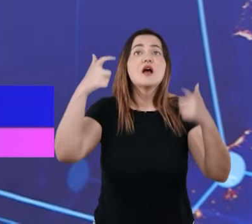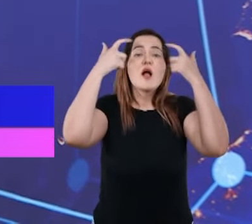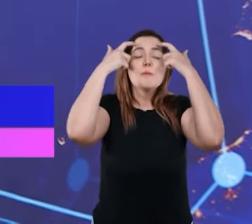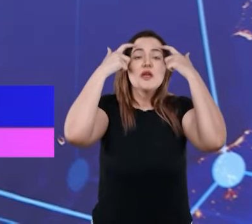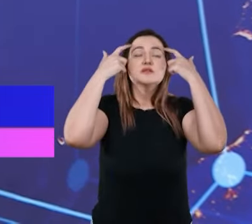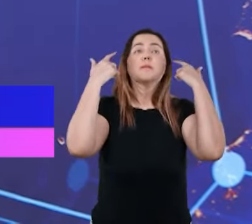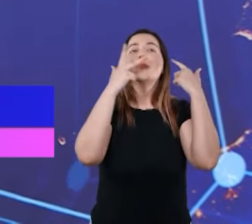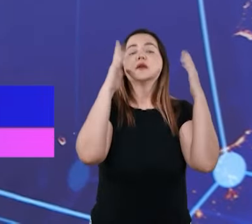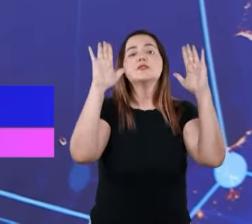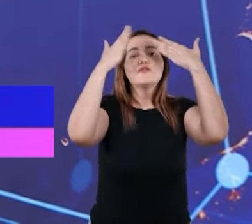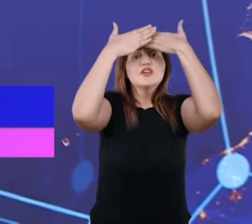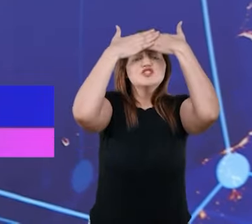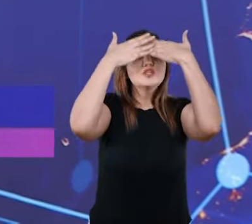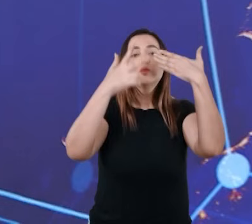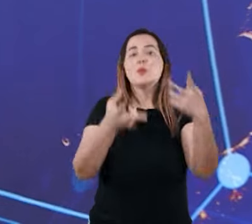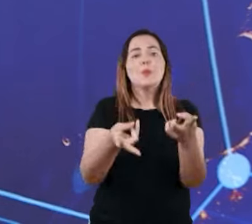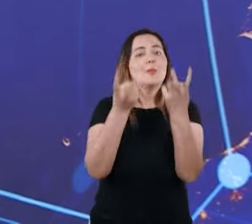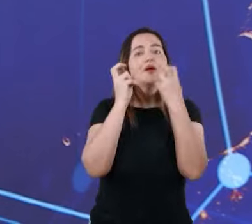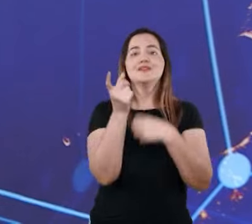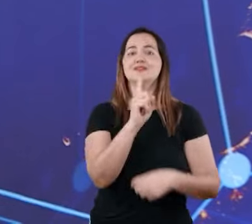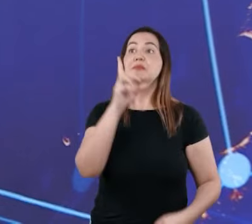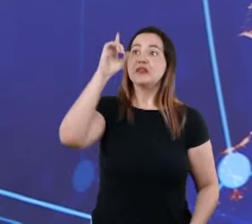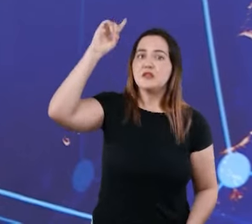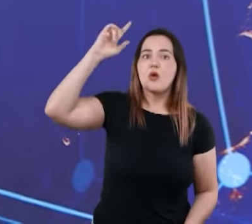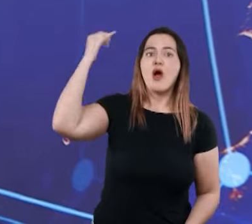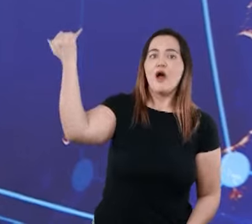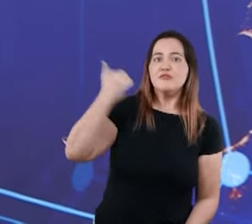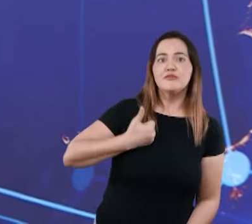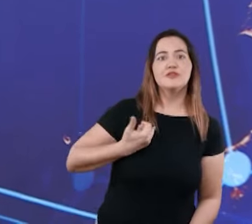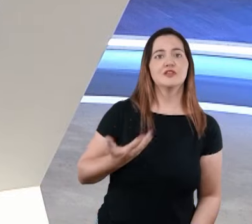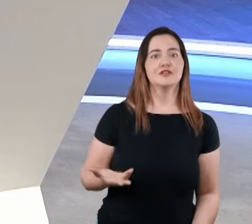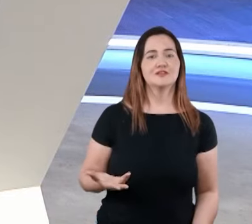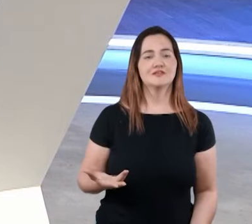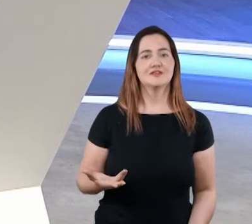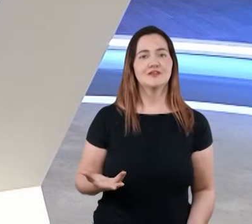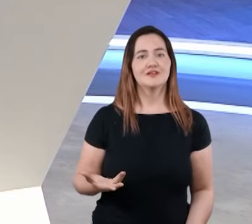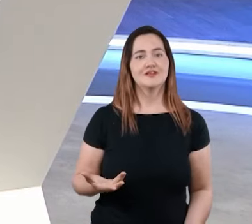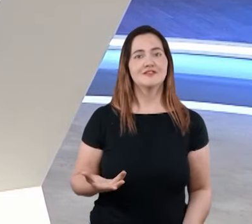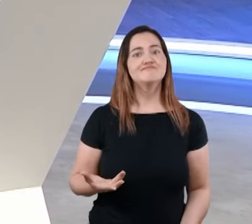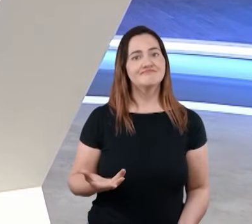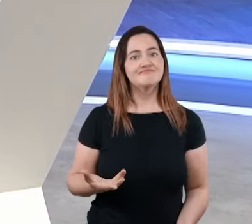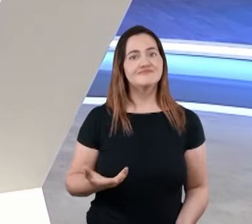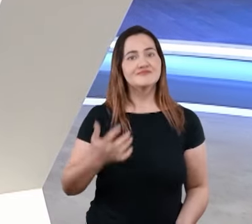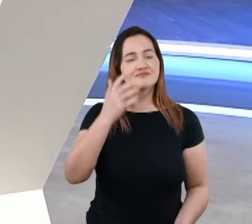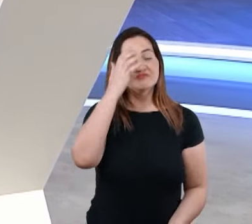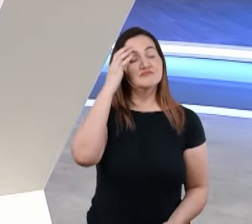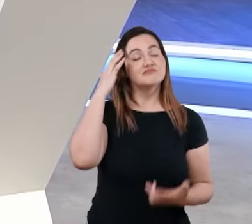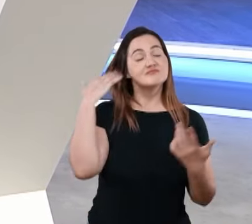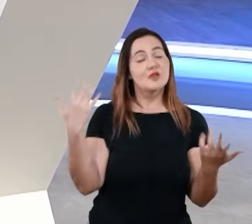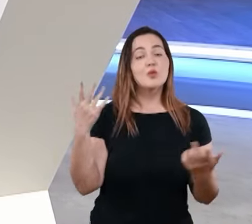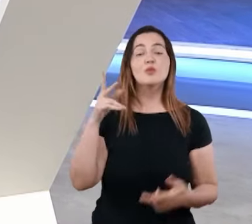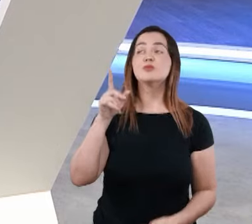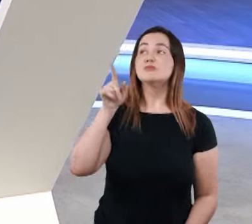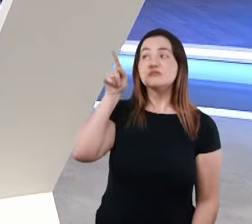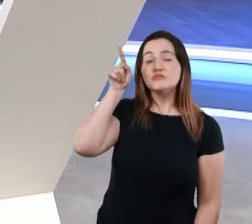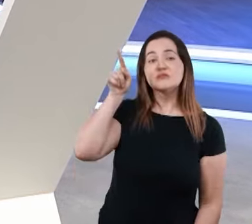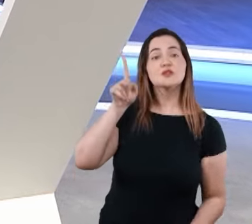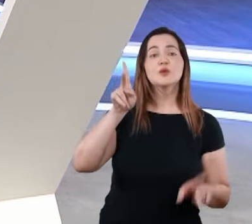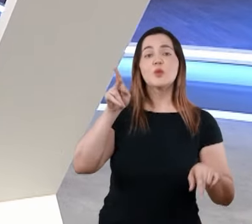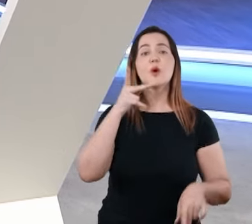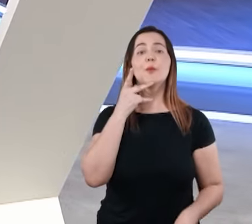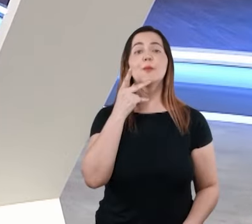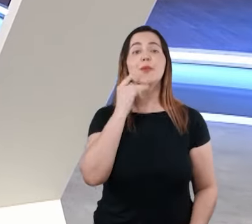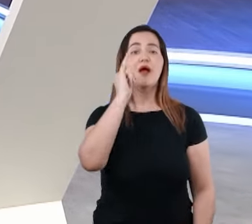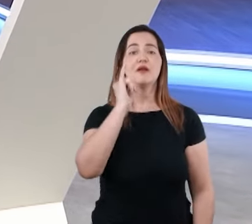entendermos os equívocos que estamos cometendo. nessa perspectiva, como um pai amoroso,